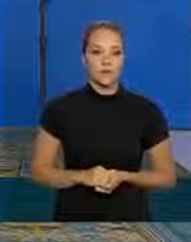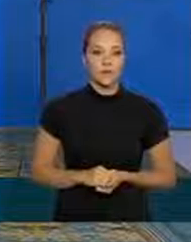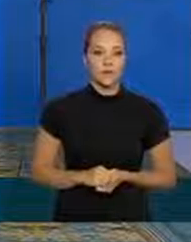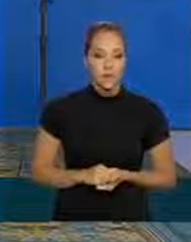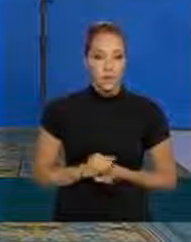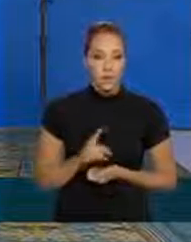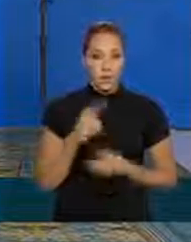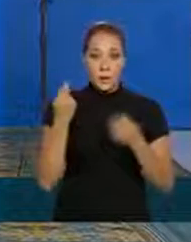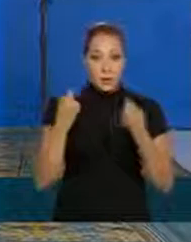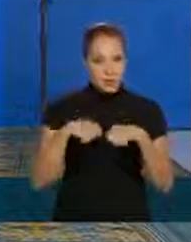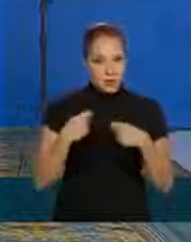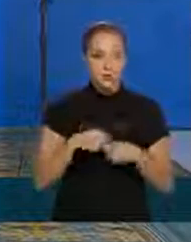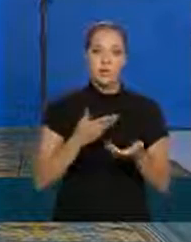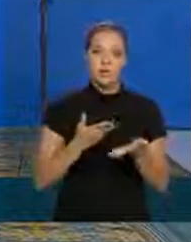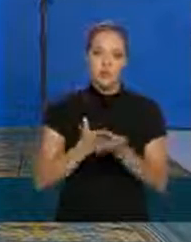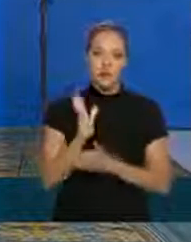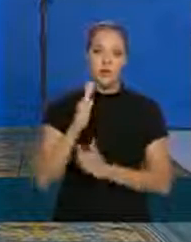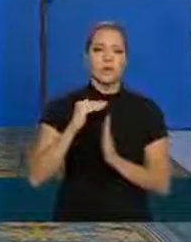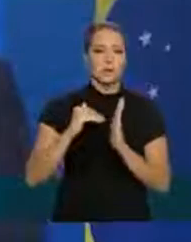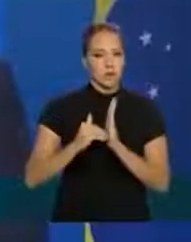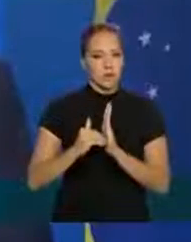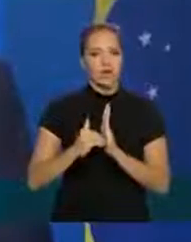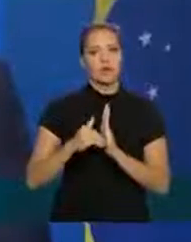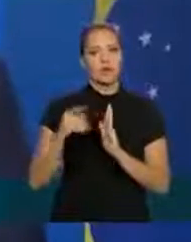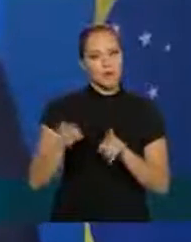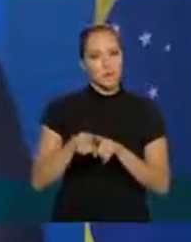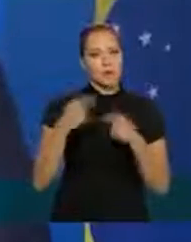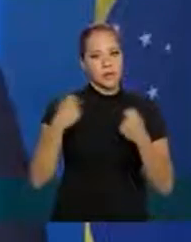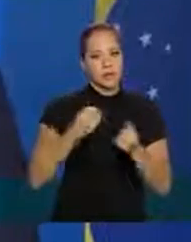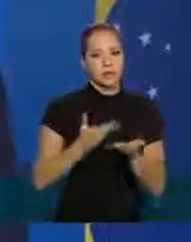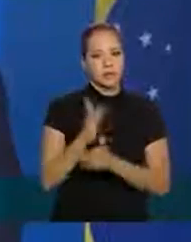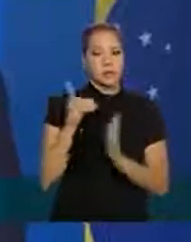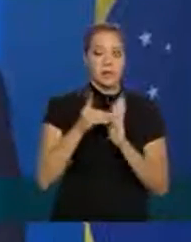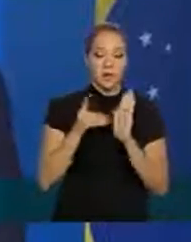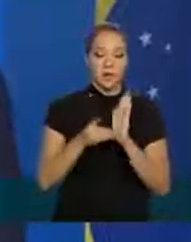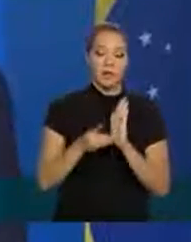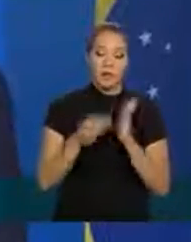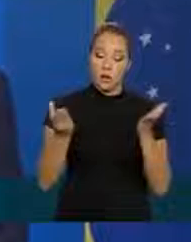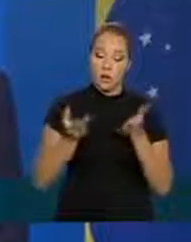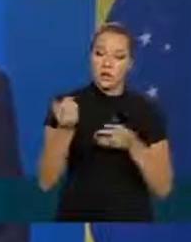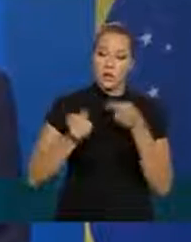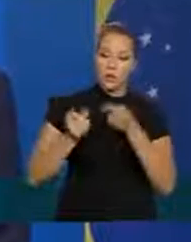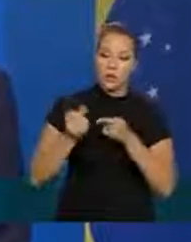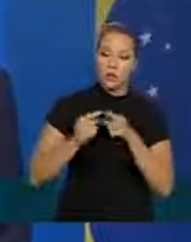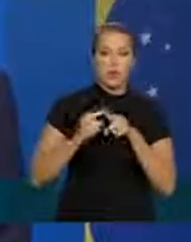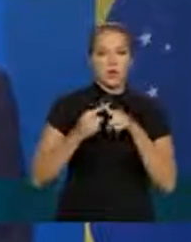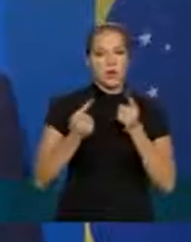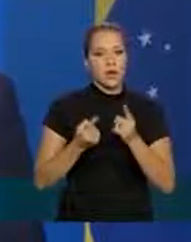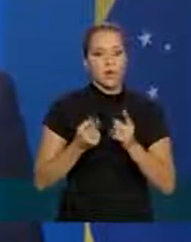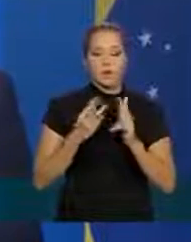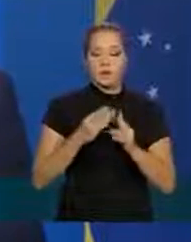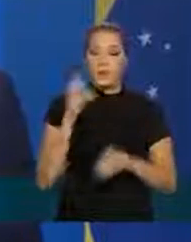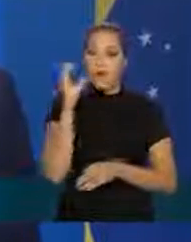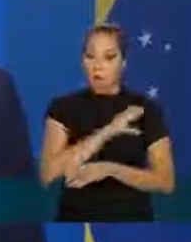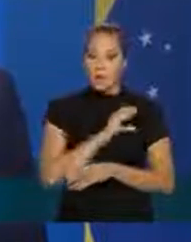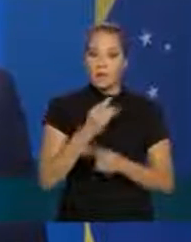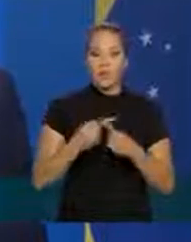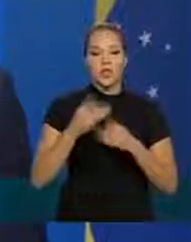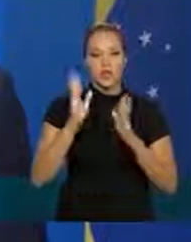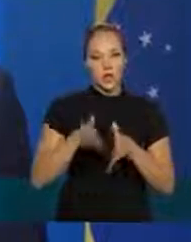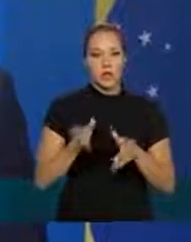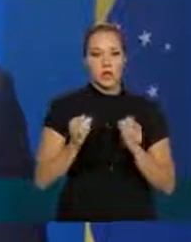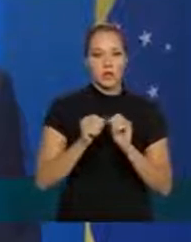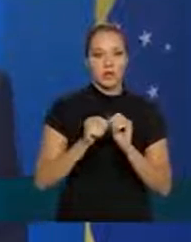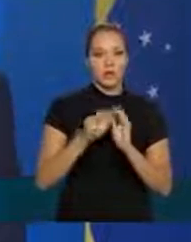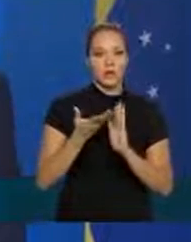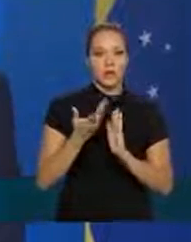precisamos da aprovação do Senado e do decreto então é isso que a gente está discutindo agora mas vai ser rápido até porque já fizemos